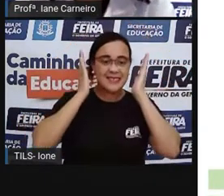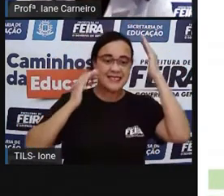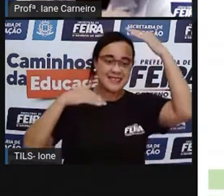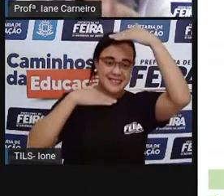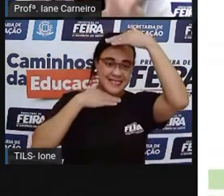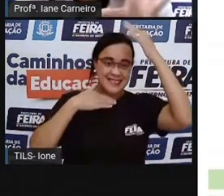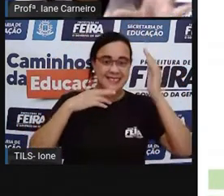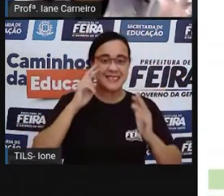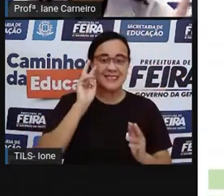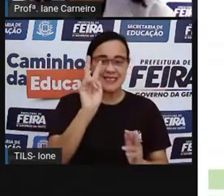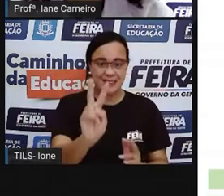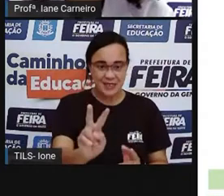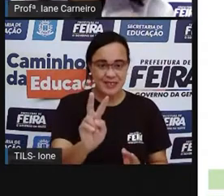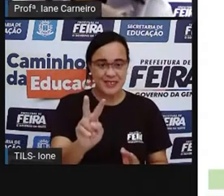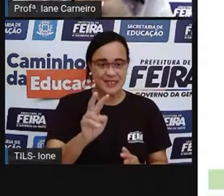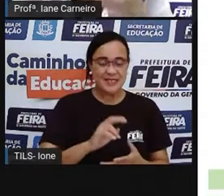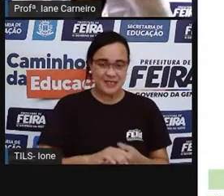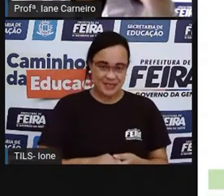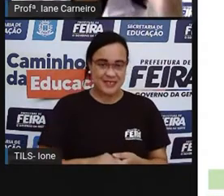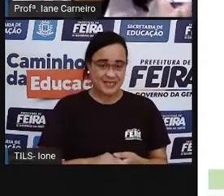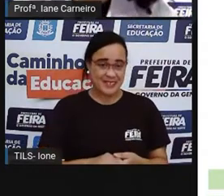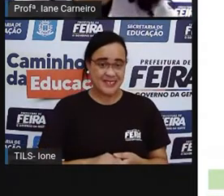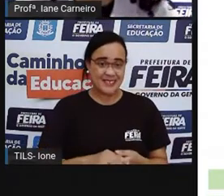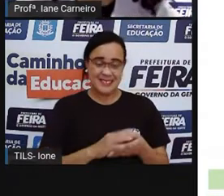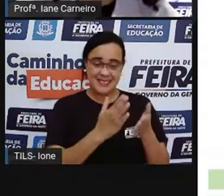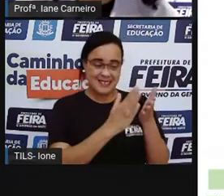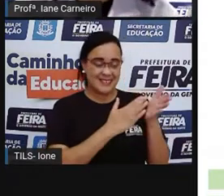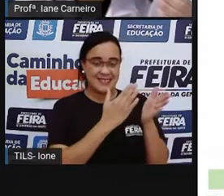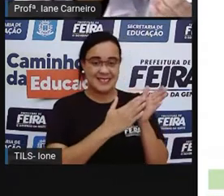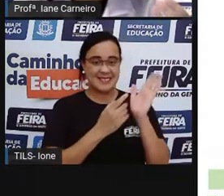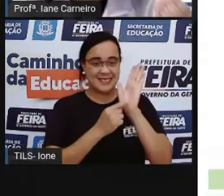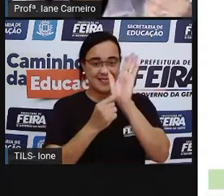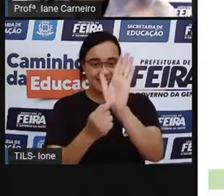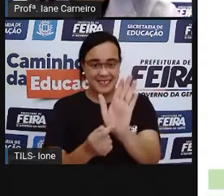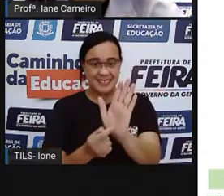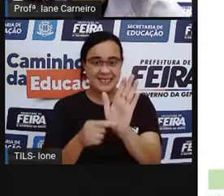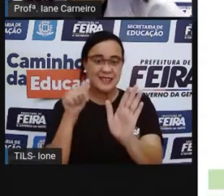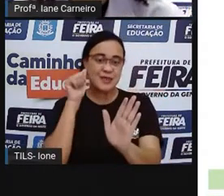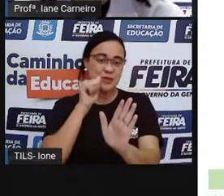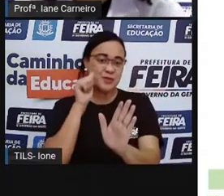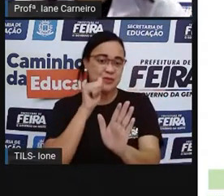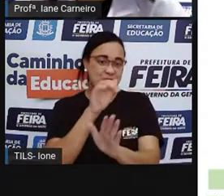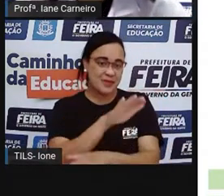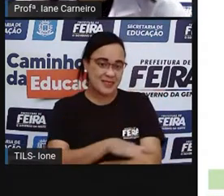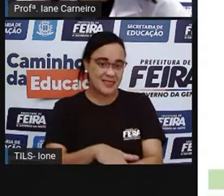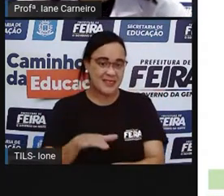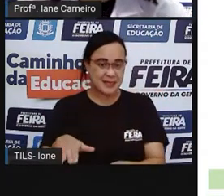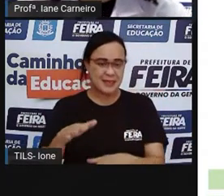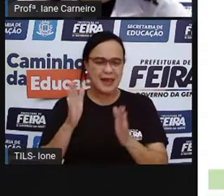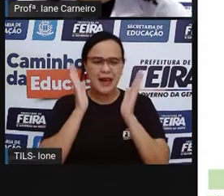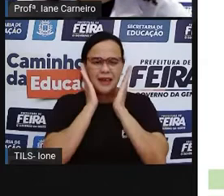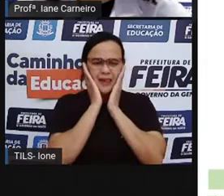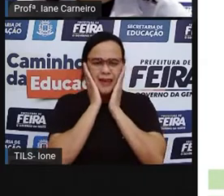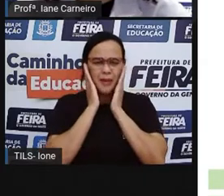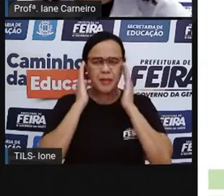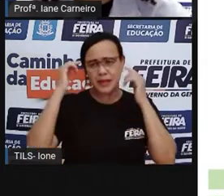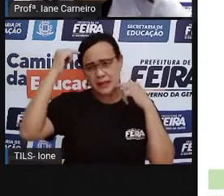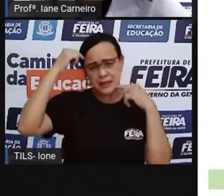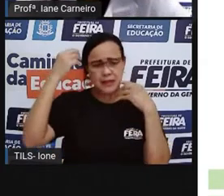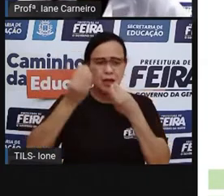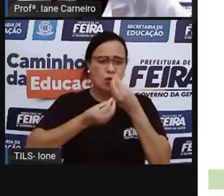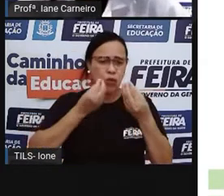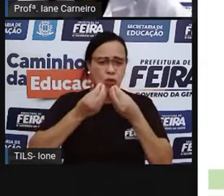capa, observa direitinho o que tá aparecendo nela, né? Uma menininha, e realmente a cabeça da menininha está